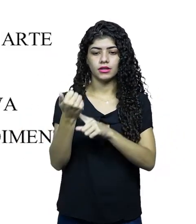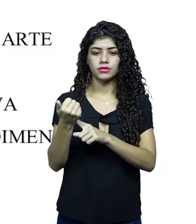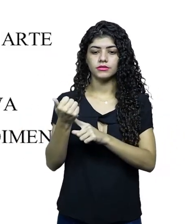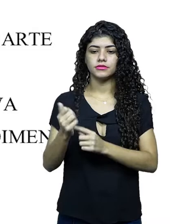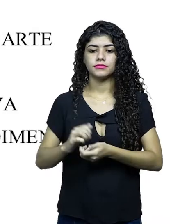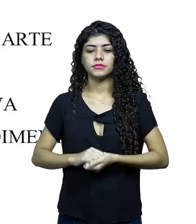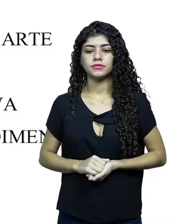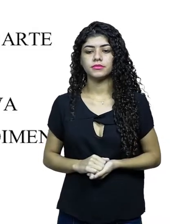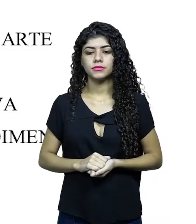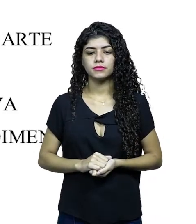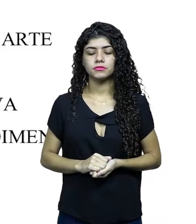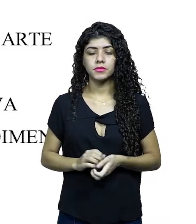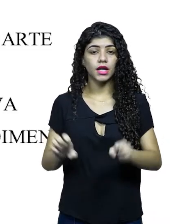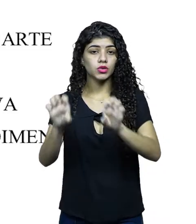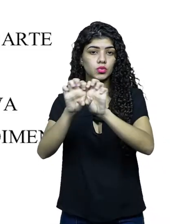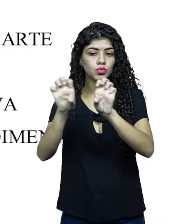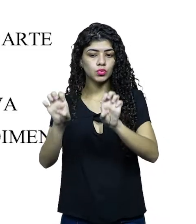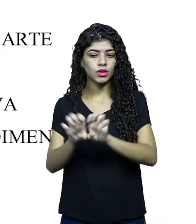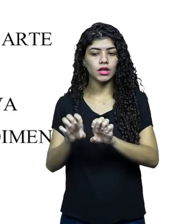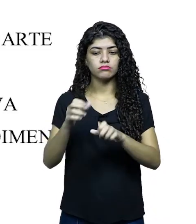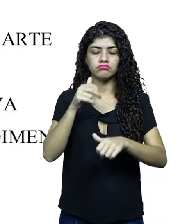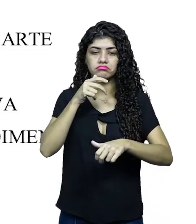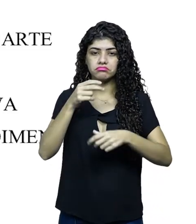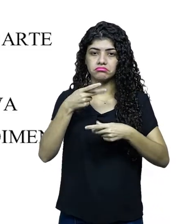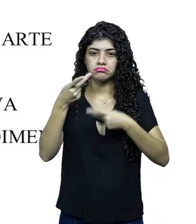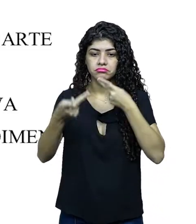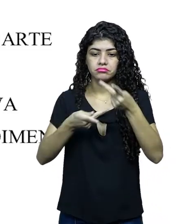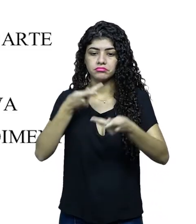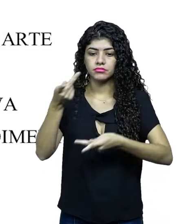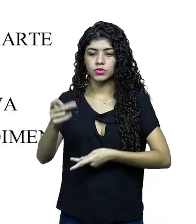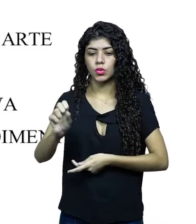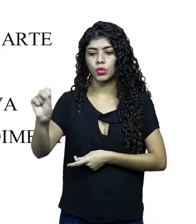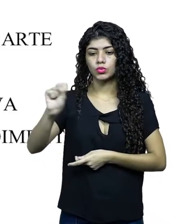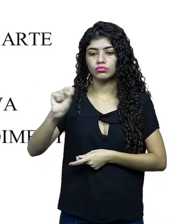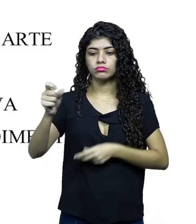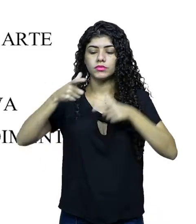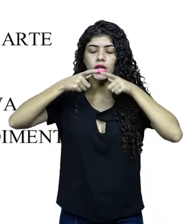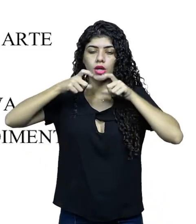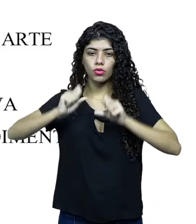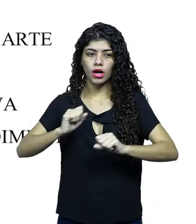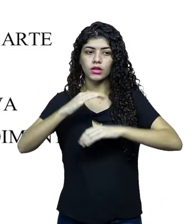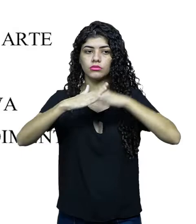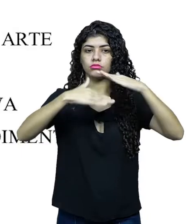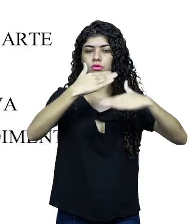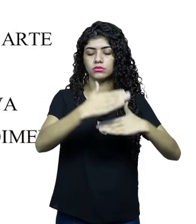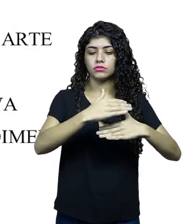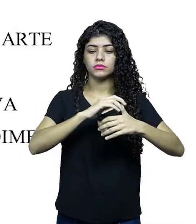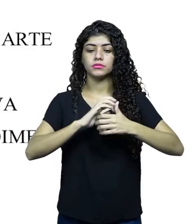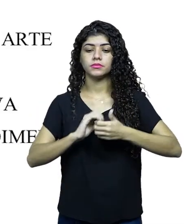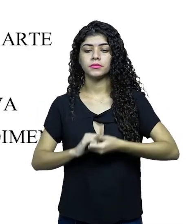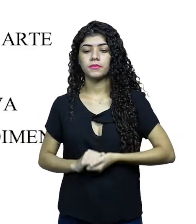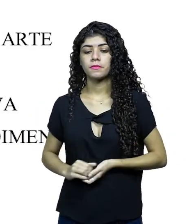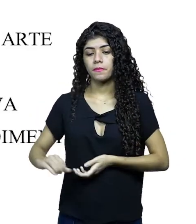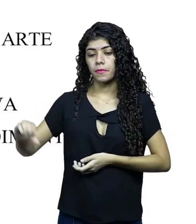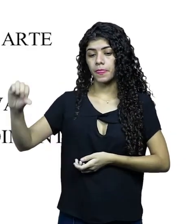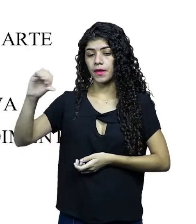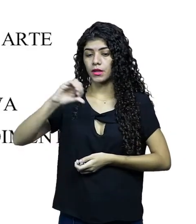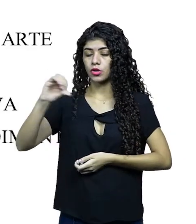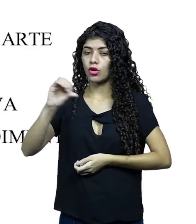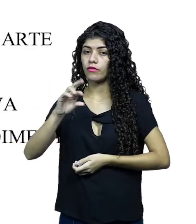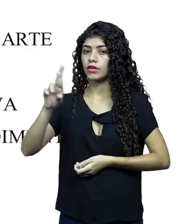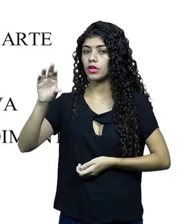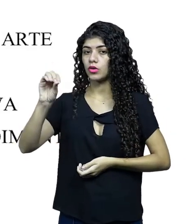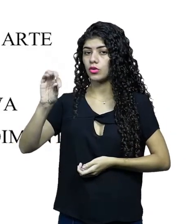arte conceitual. Sete, estrutura narrativa. Oito, linguagem e